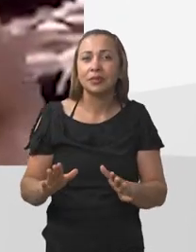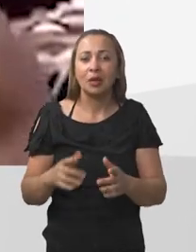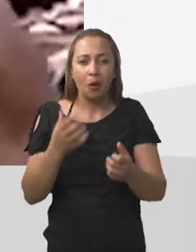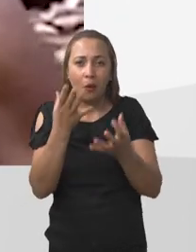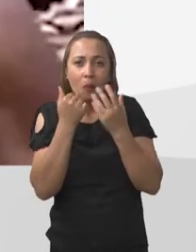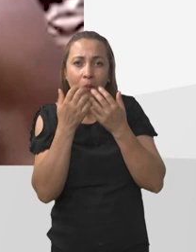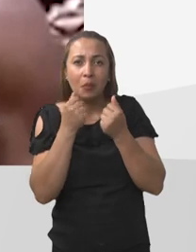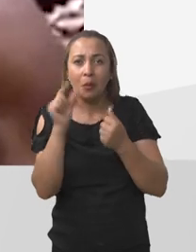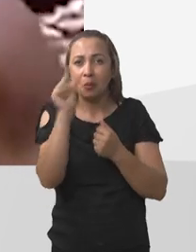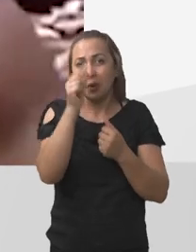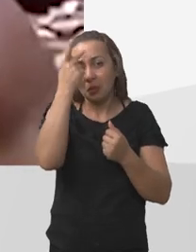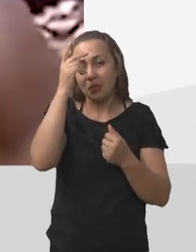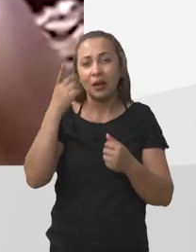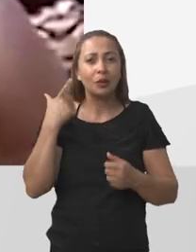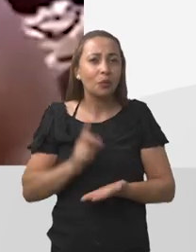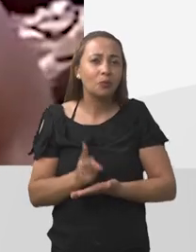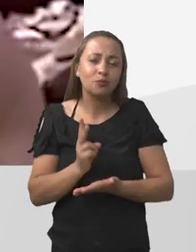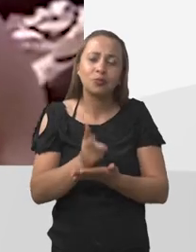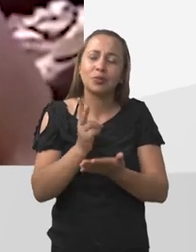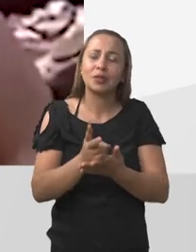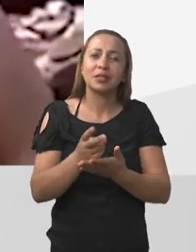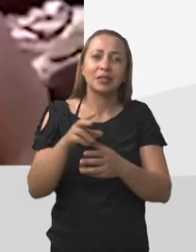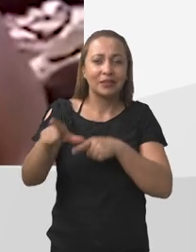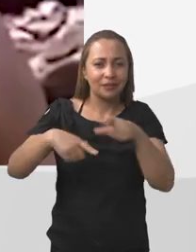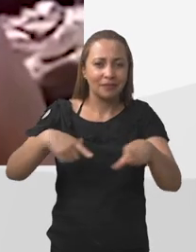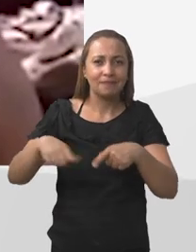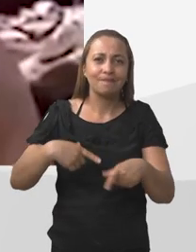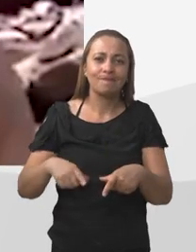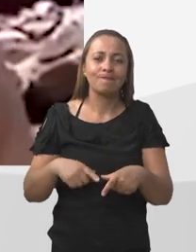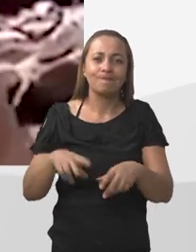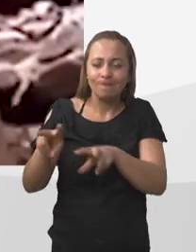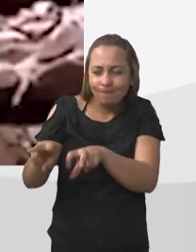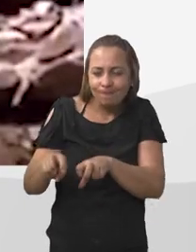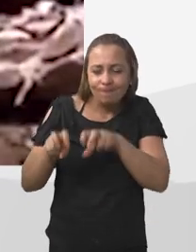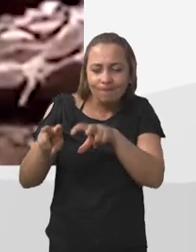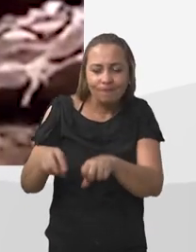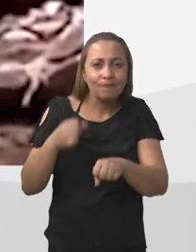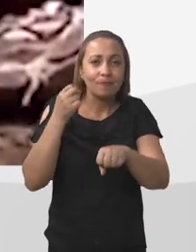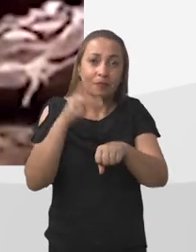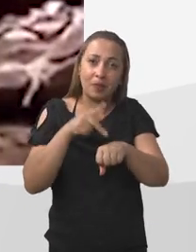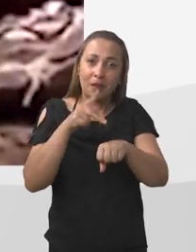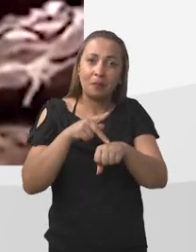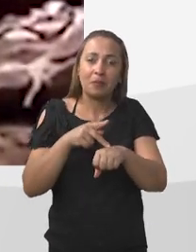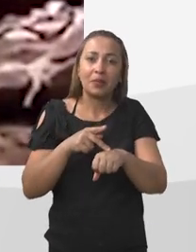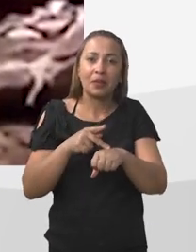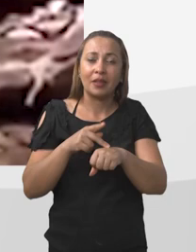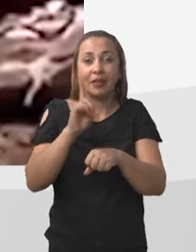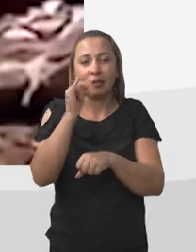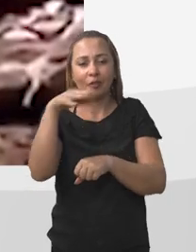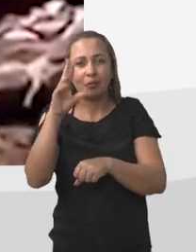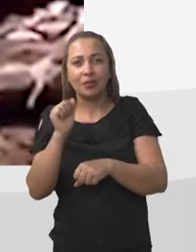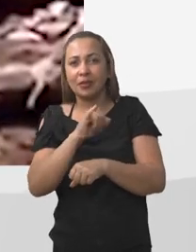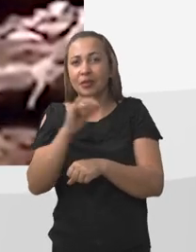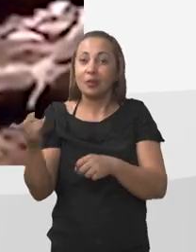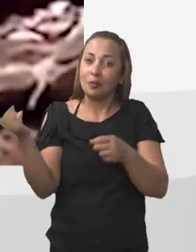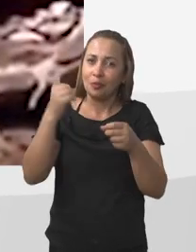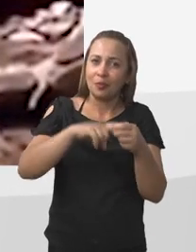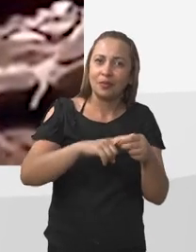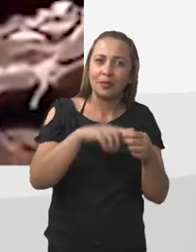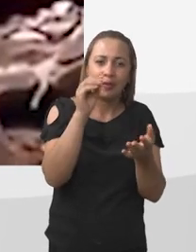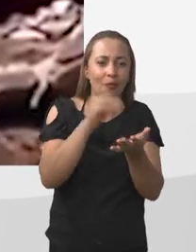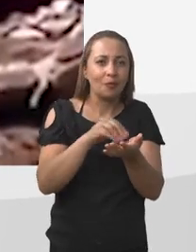garimpeiros comer um pouquinho, para aguentar trabalhar, para tocar o garimpo da lavra. Se não vir, a lavra vai acabada como está acabando.